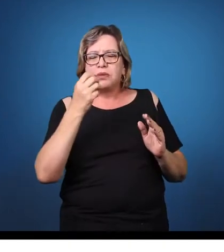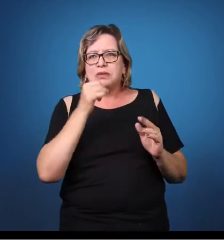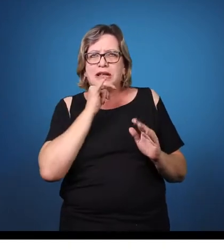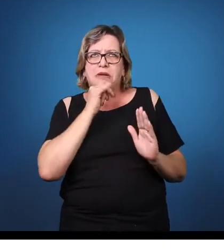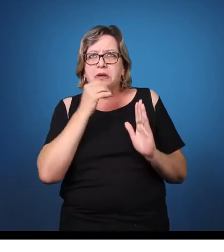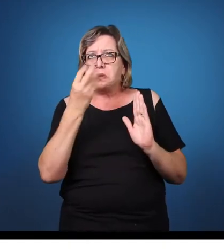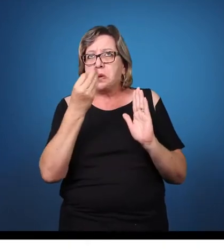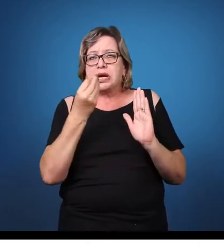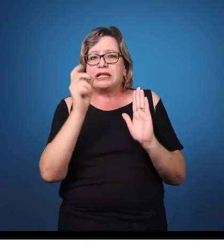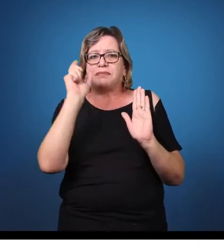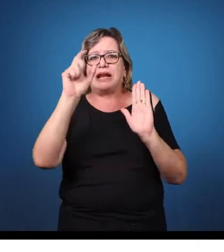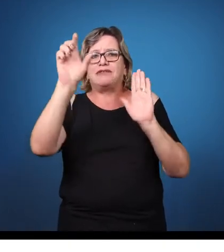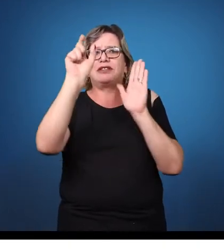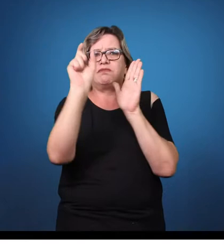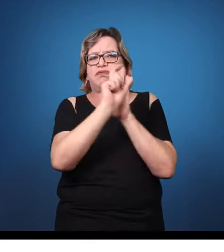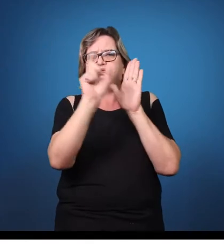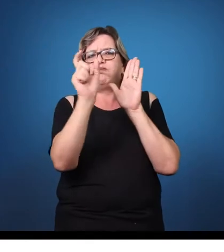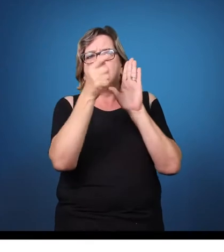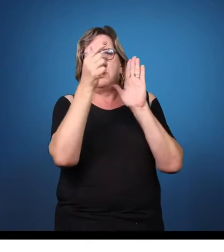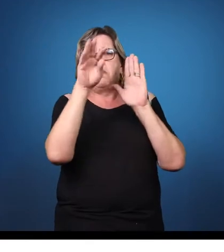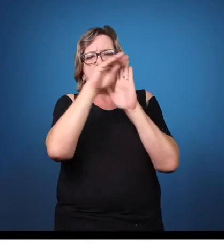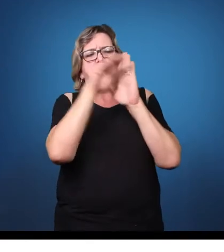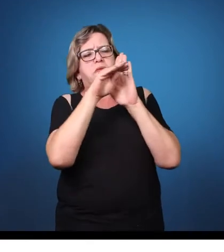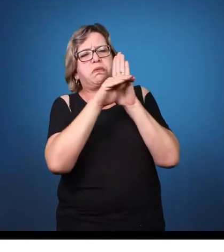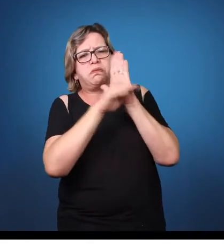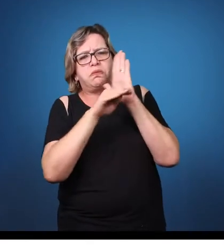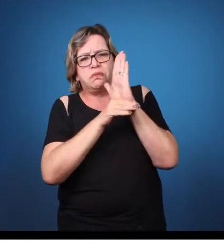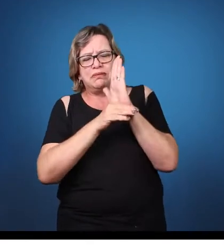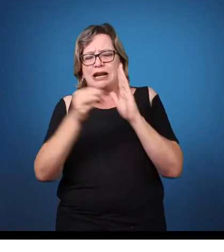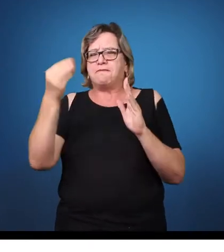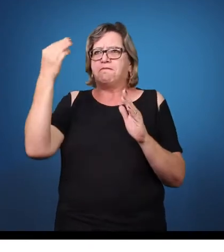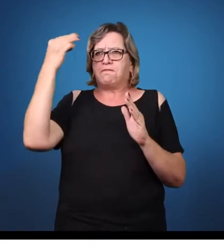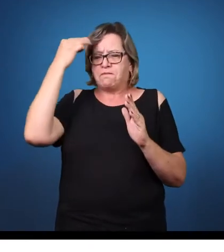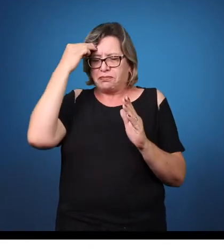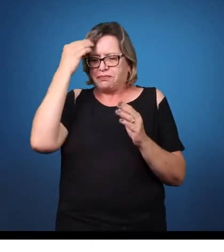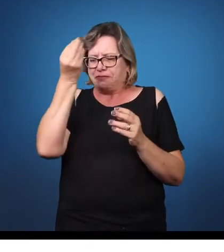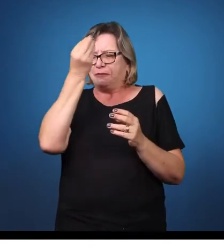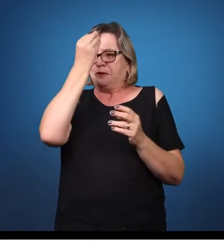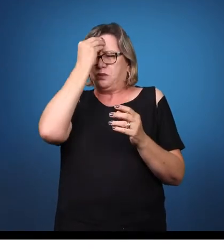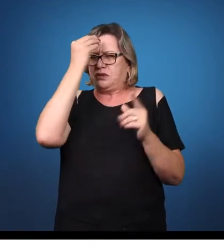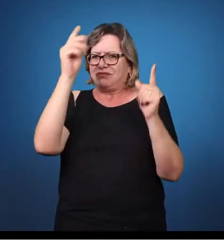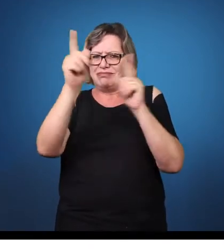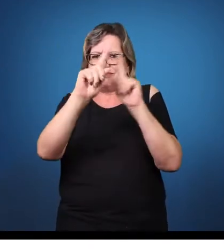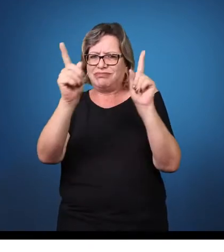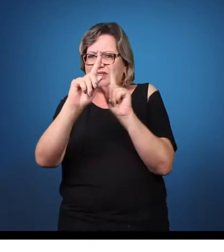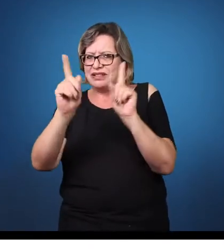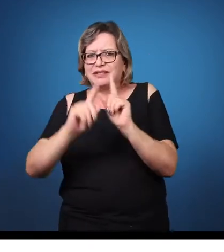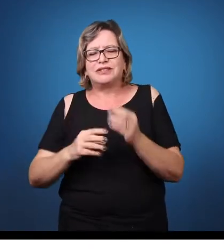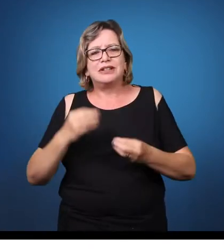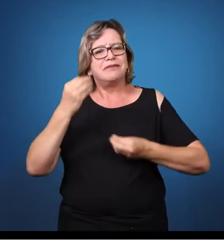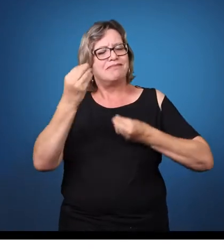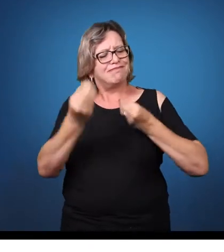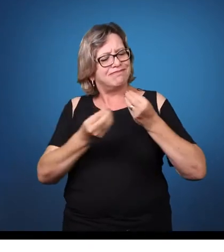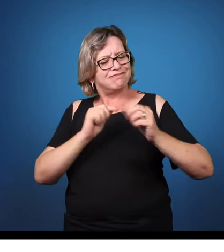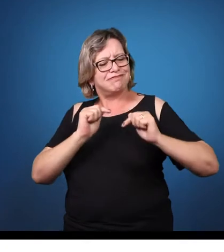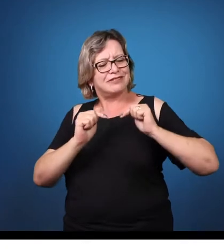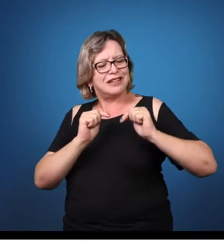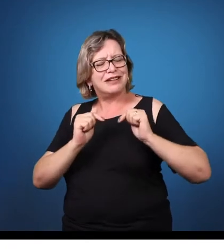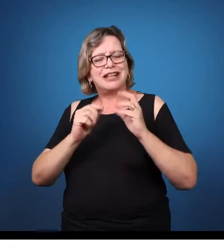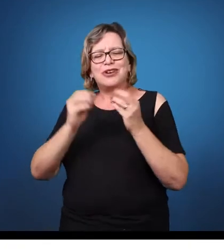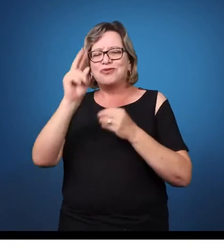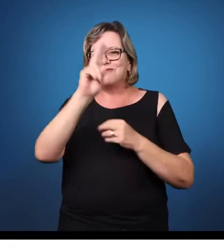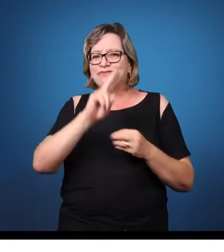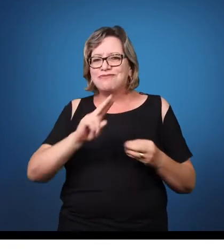atenção e percepção, utilizando recursos lúdicos que a criança, então, possa se desenvolver e